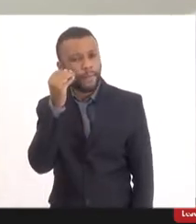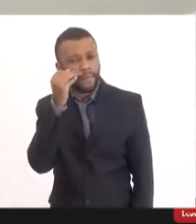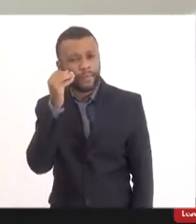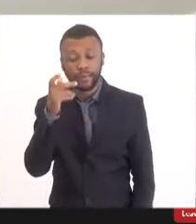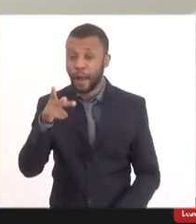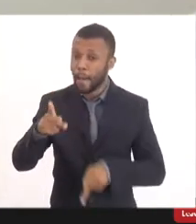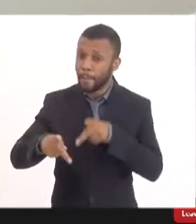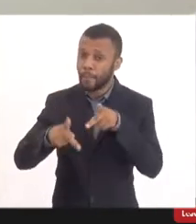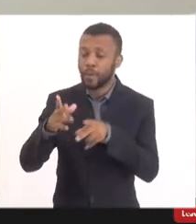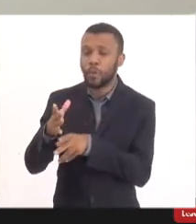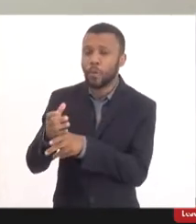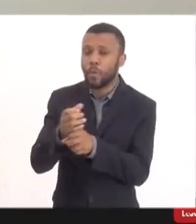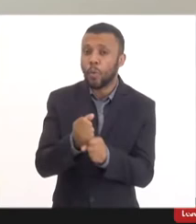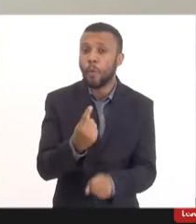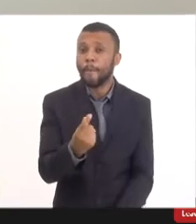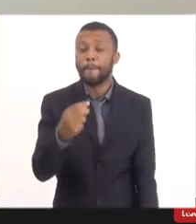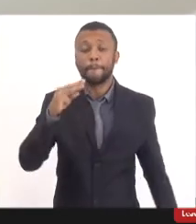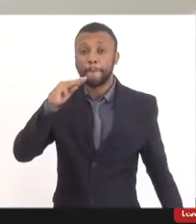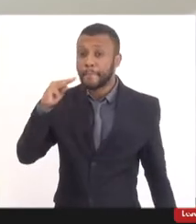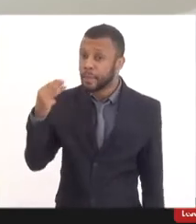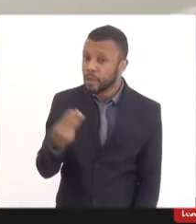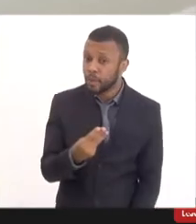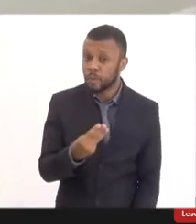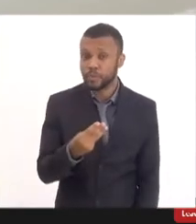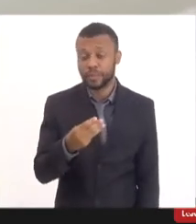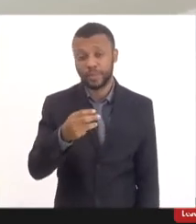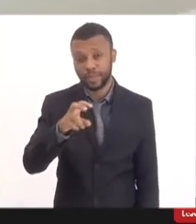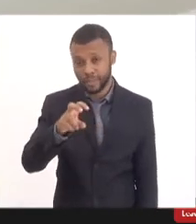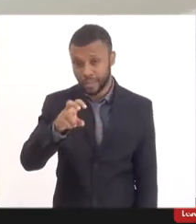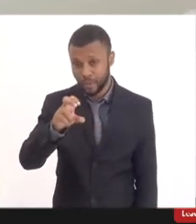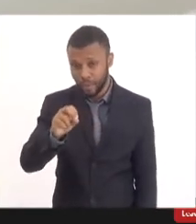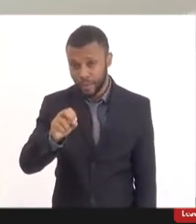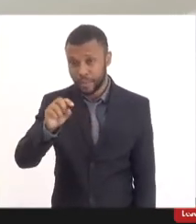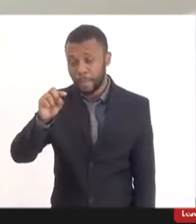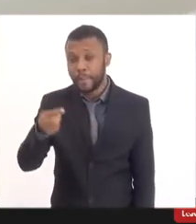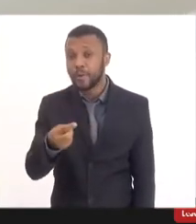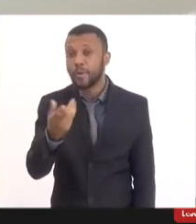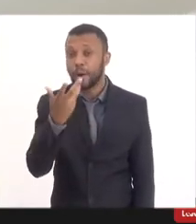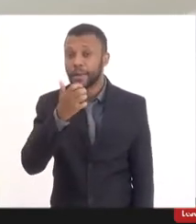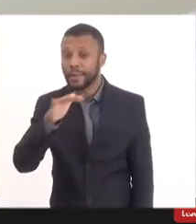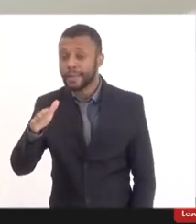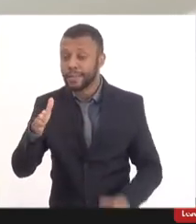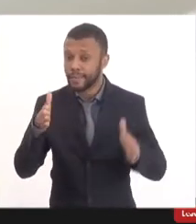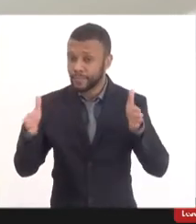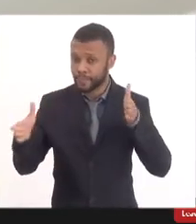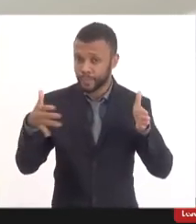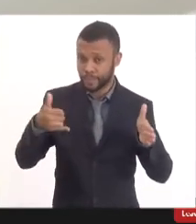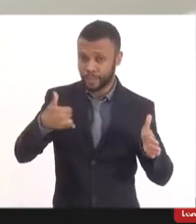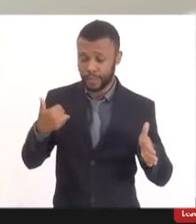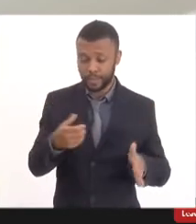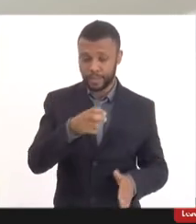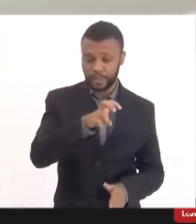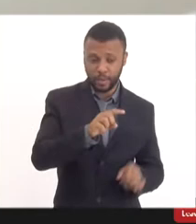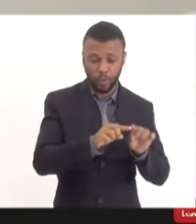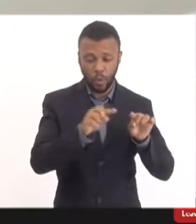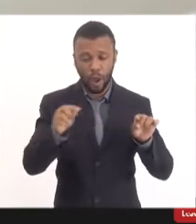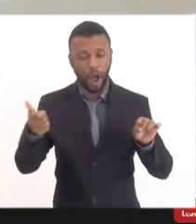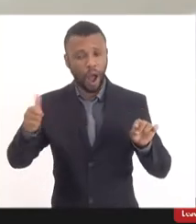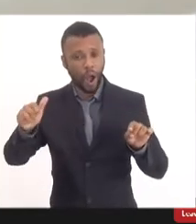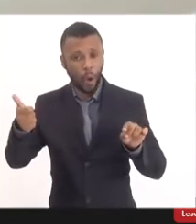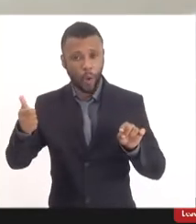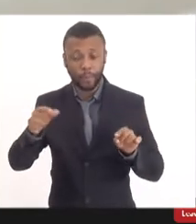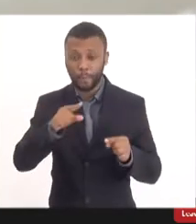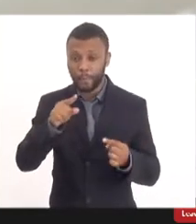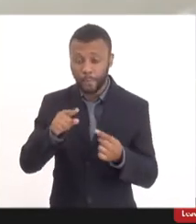de 1 milhão, com 530 mil crianças nessa faixa etária de 5 a 11 anos, para serem vacinadas. O